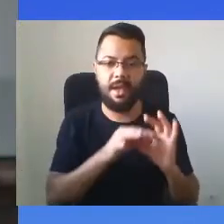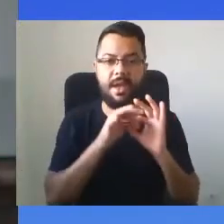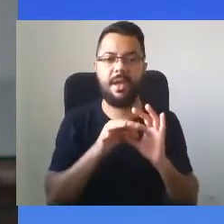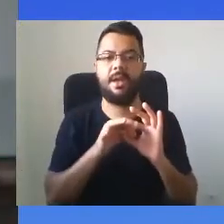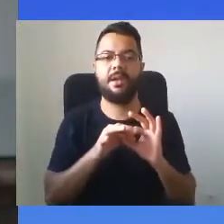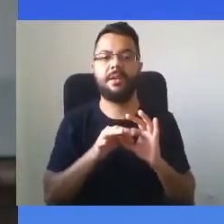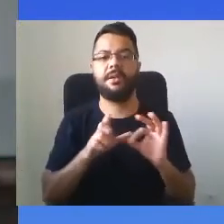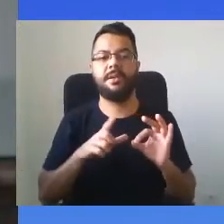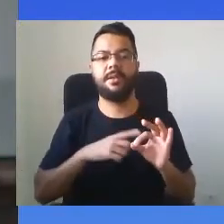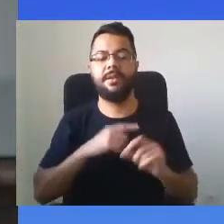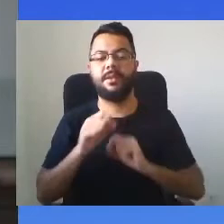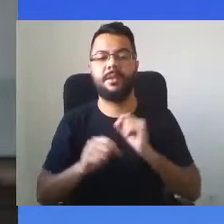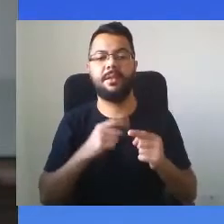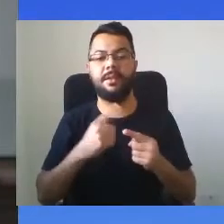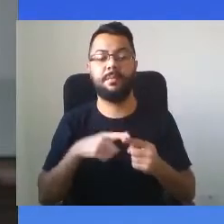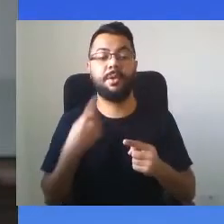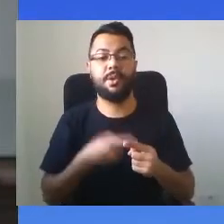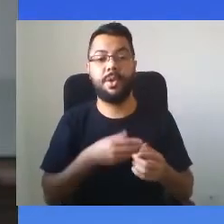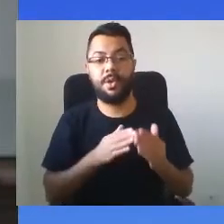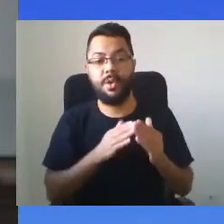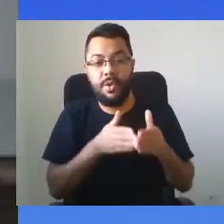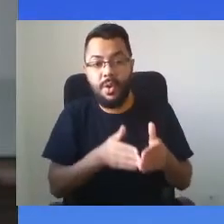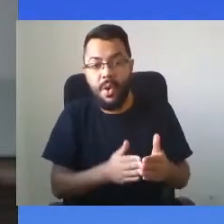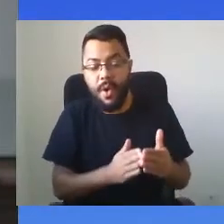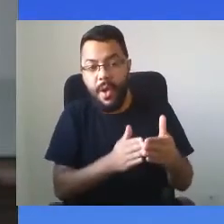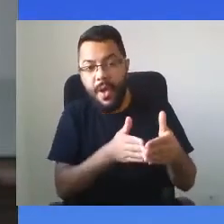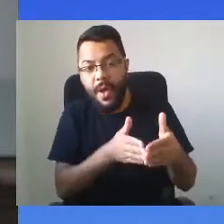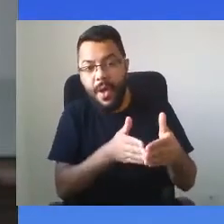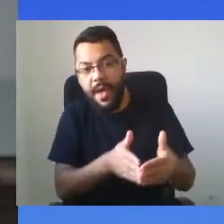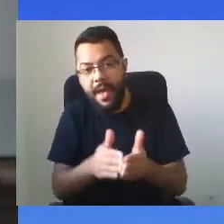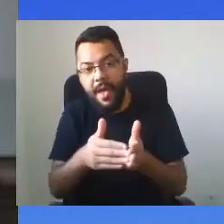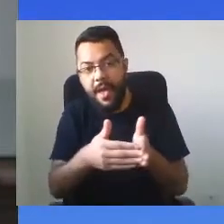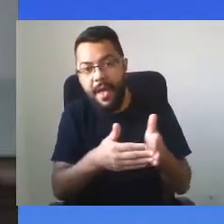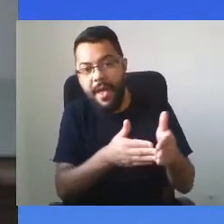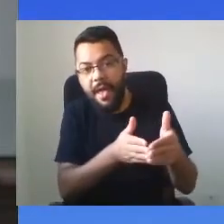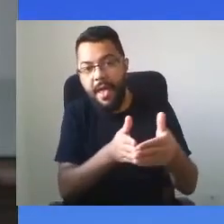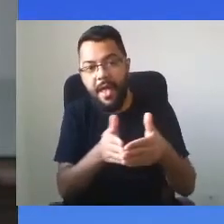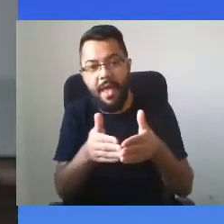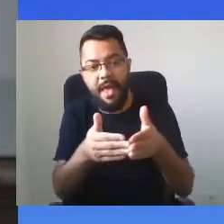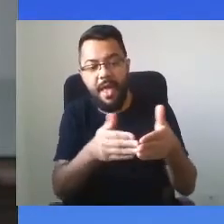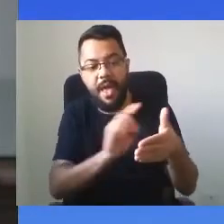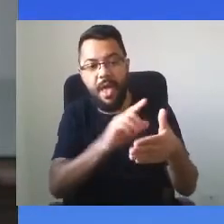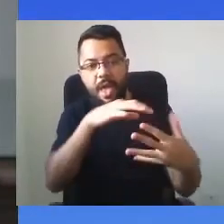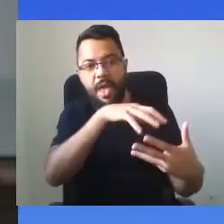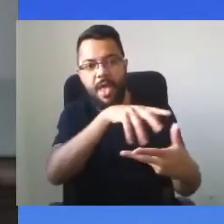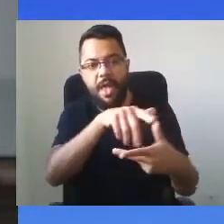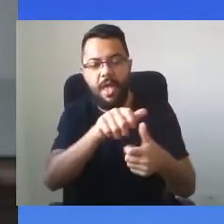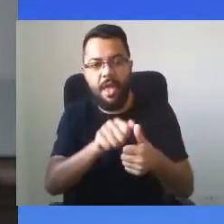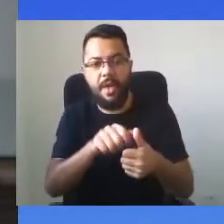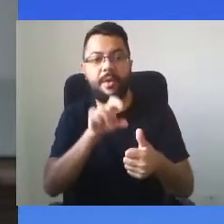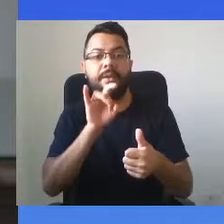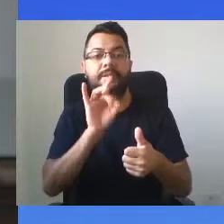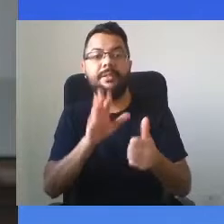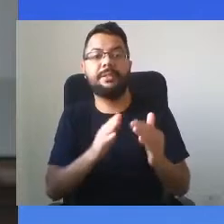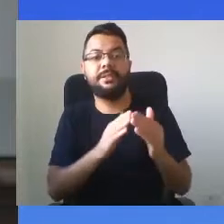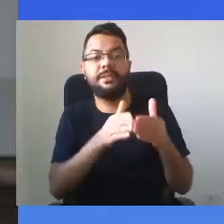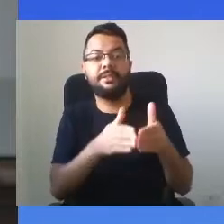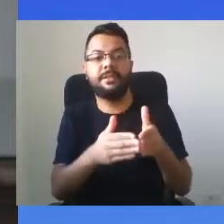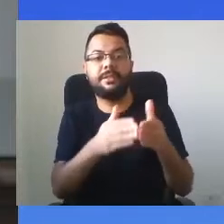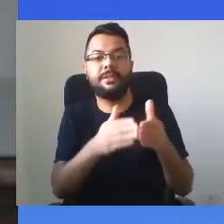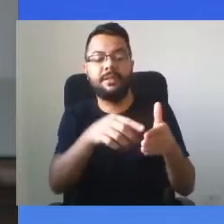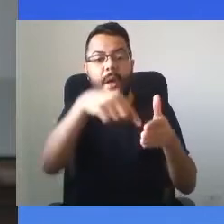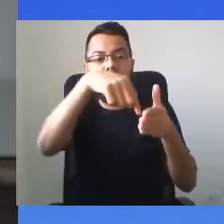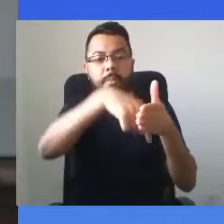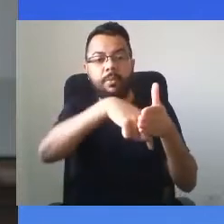Porque nosso barco, nosso navio se chama Planeta Terra e se cada um furarmos, nós todos